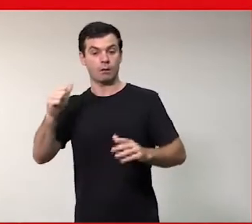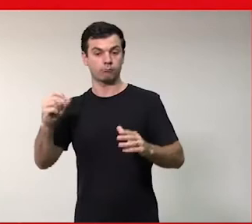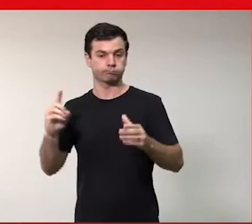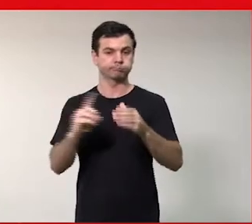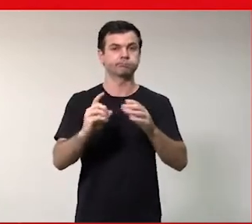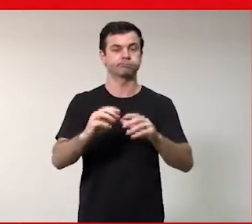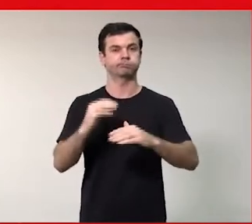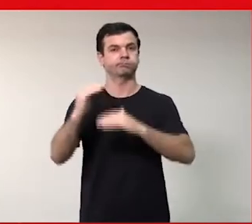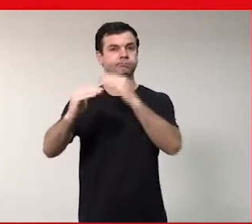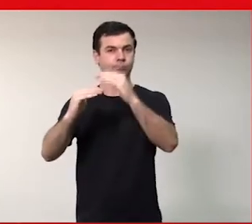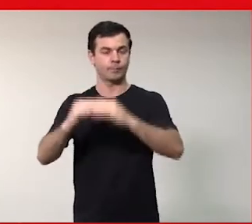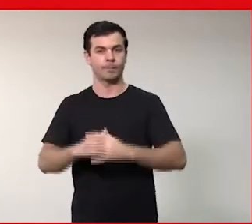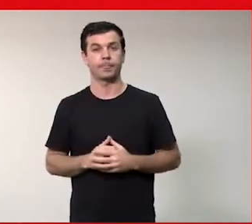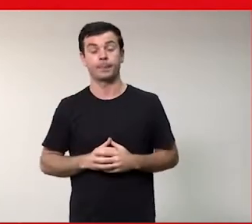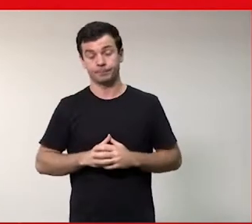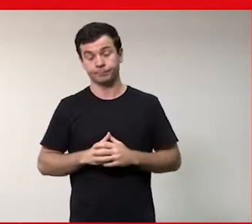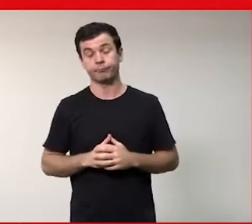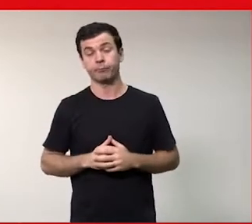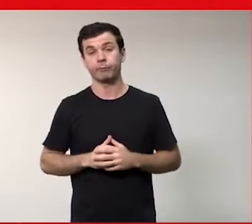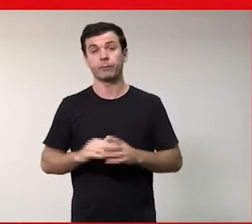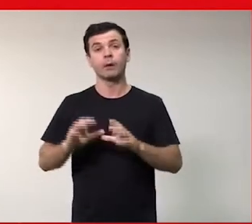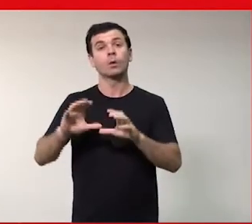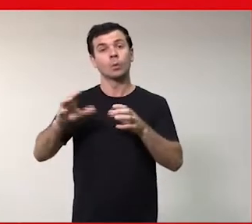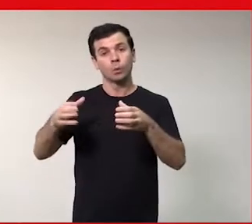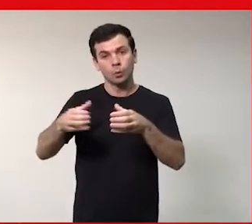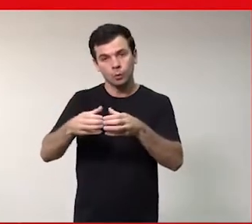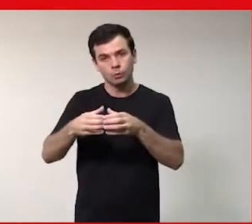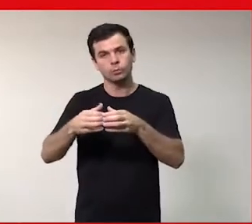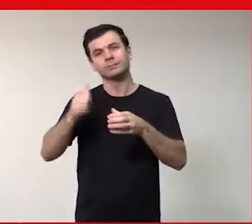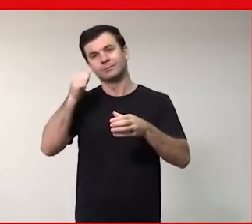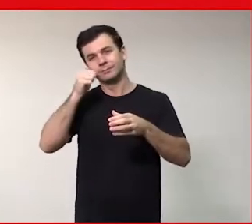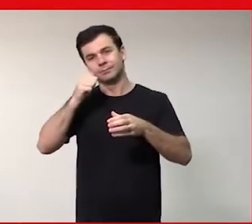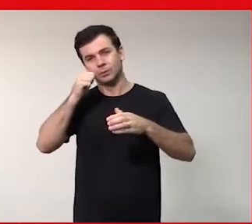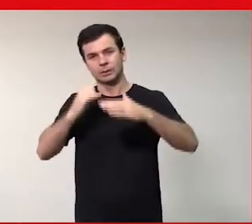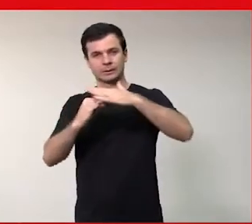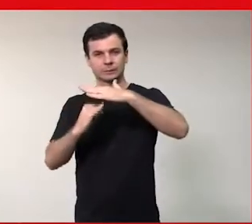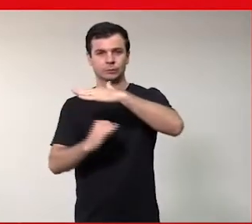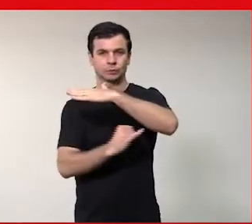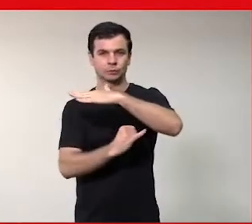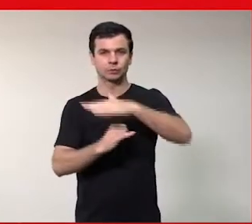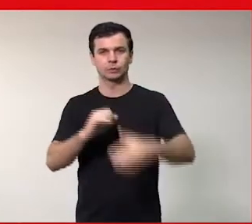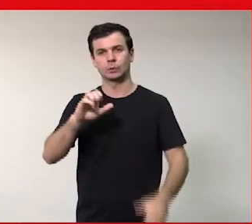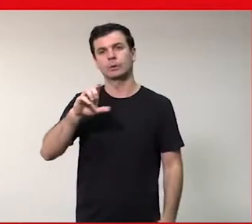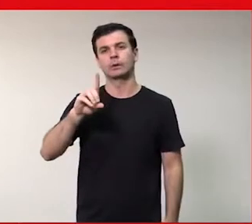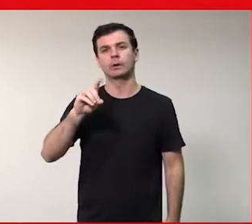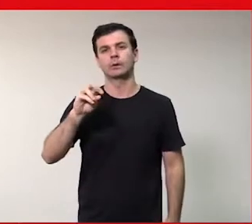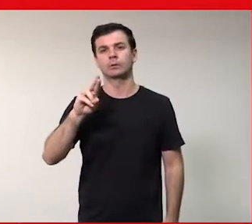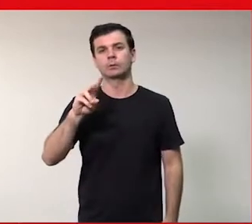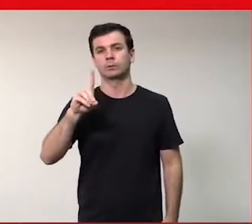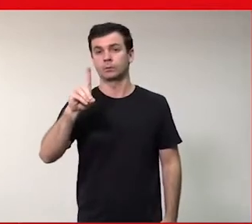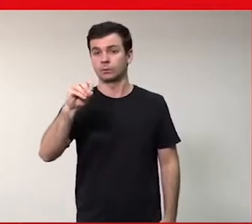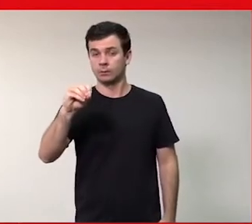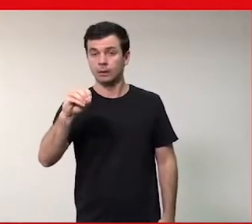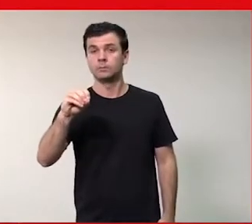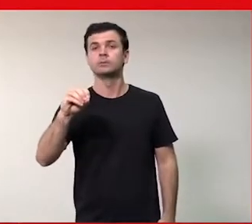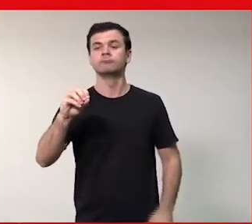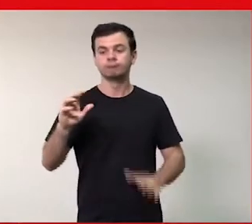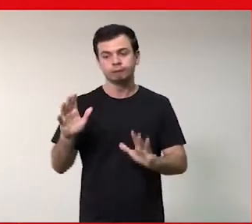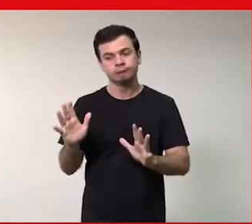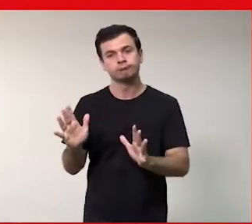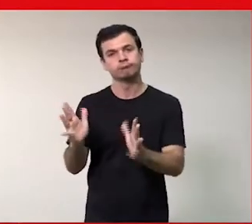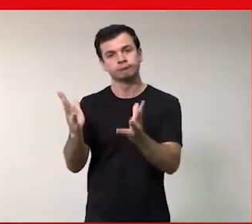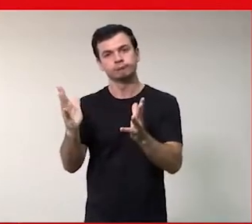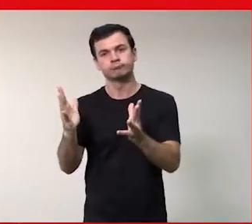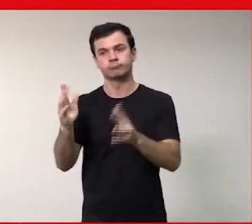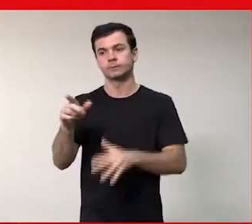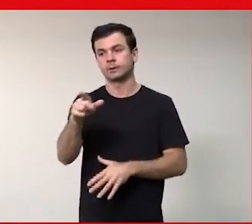Esse grupo é formado pelas mulheres do Instituto Eldorado e tem o objetivo de valorizar, estimular e desenvolver as mulheres do